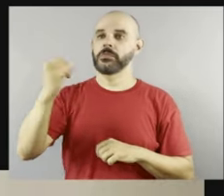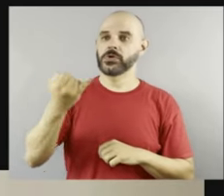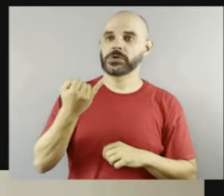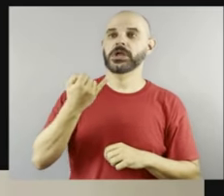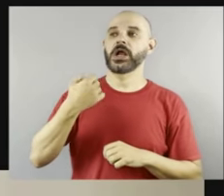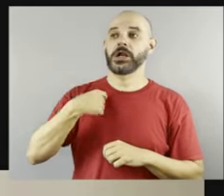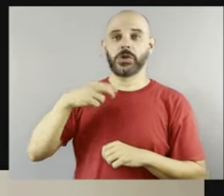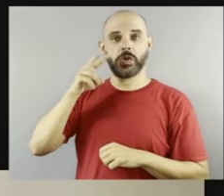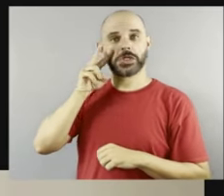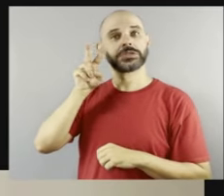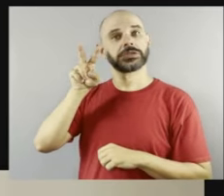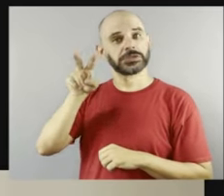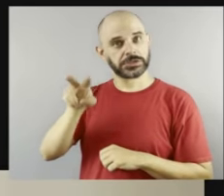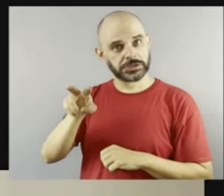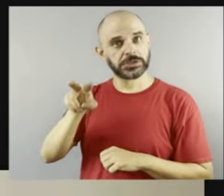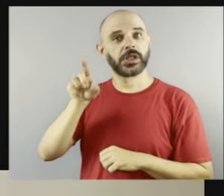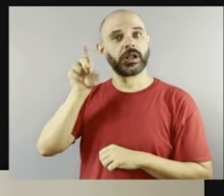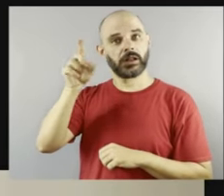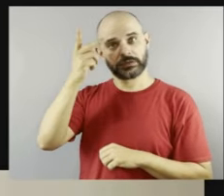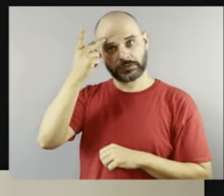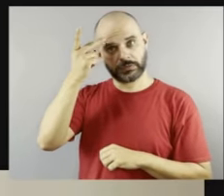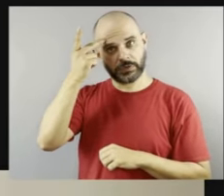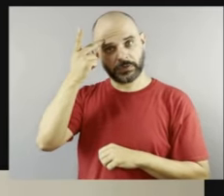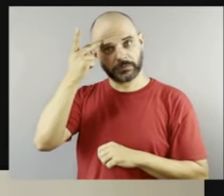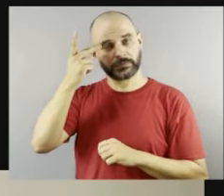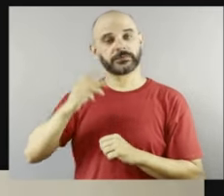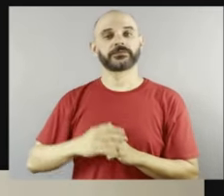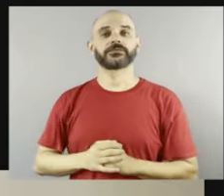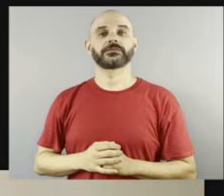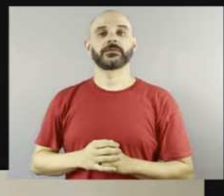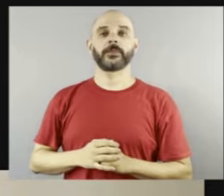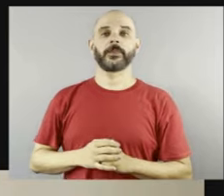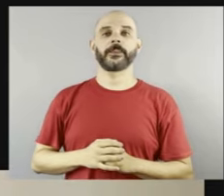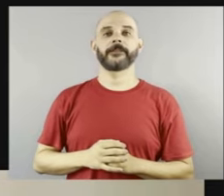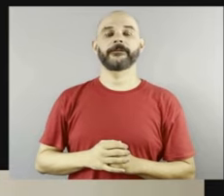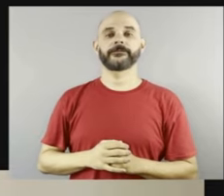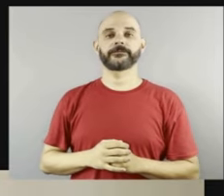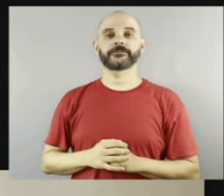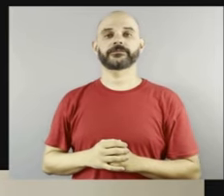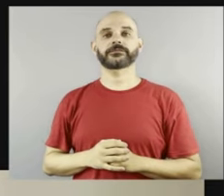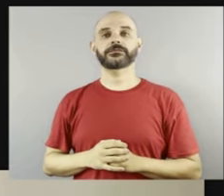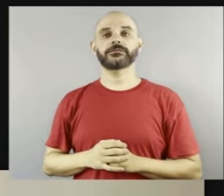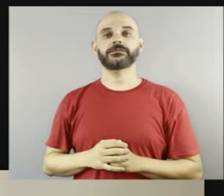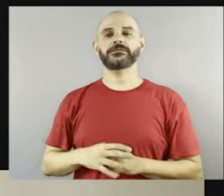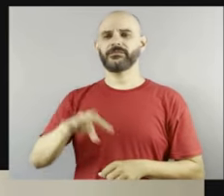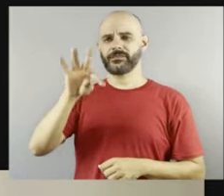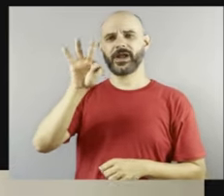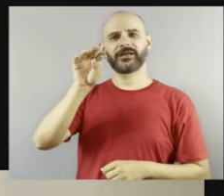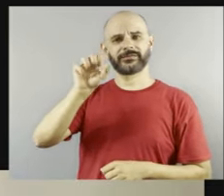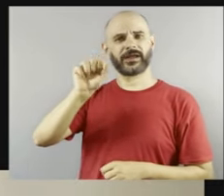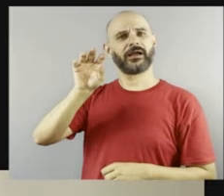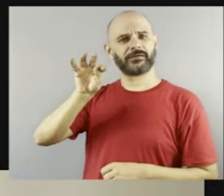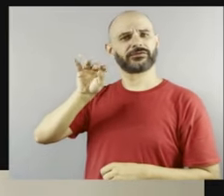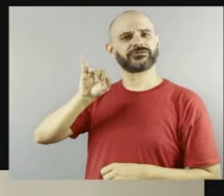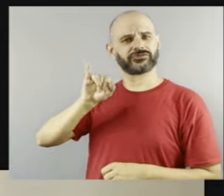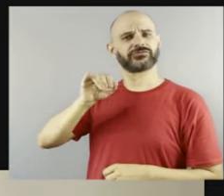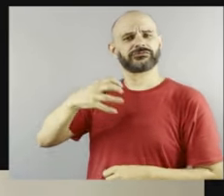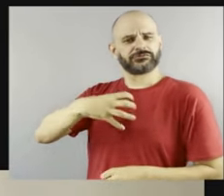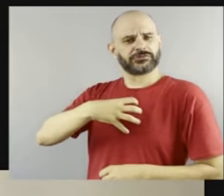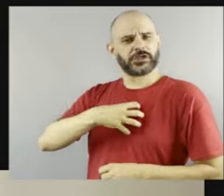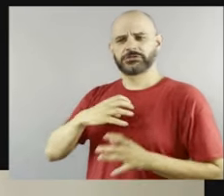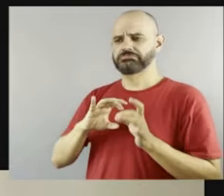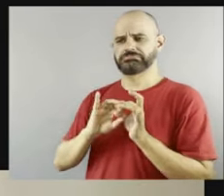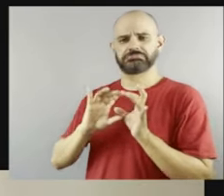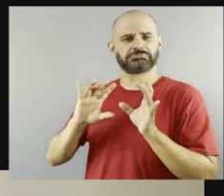estive. E é muito curioso, né? Porque a Tati se sente muito à vontade no palco. Ela faz uma